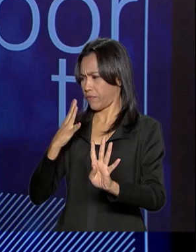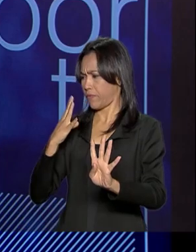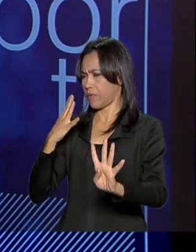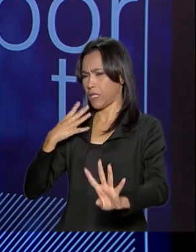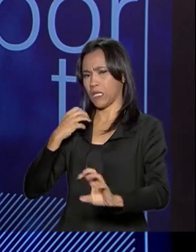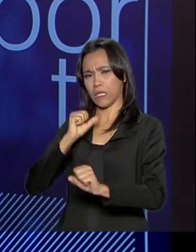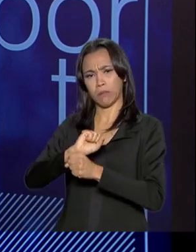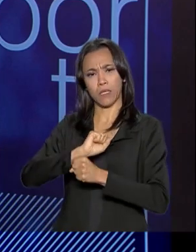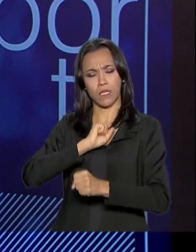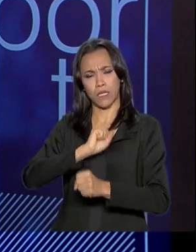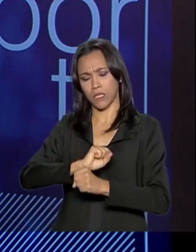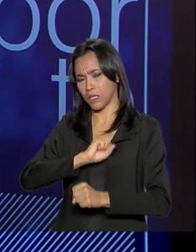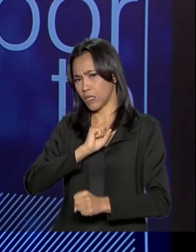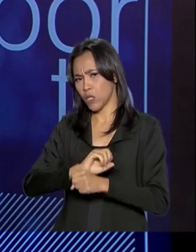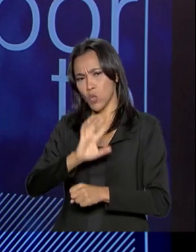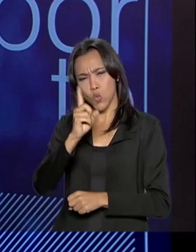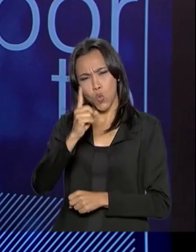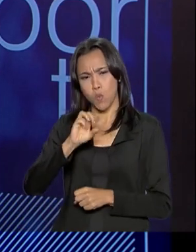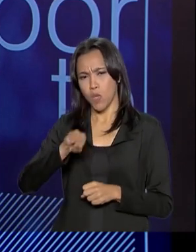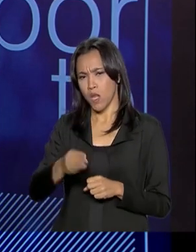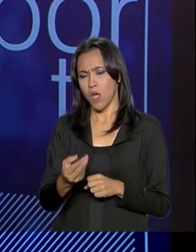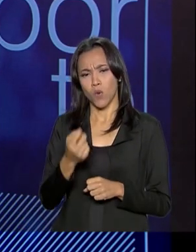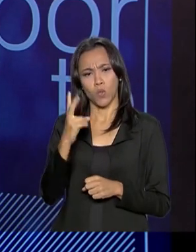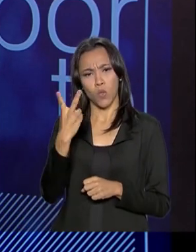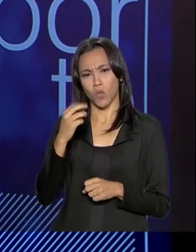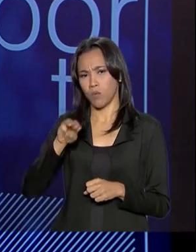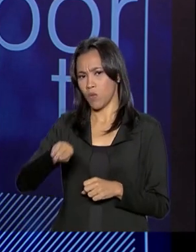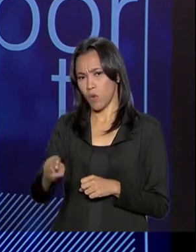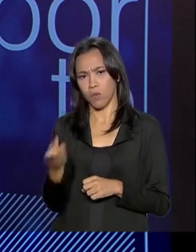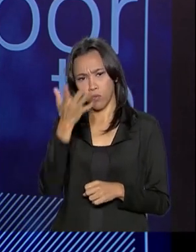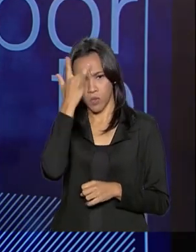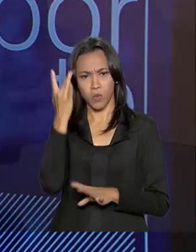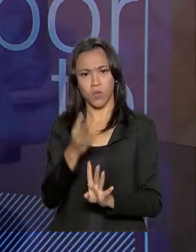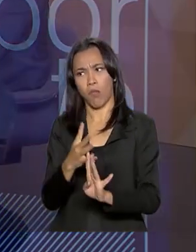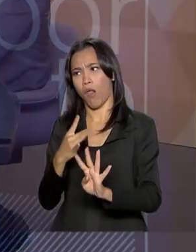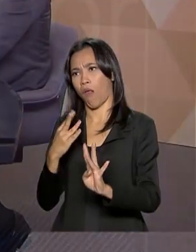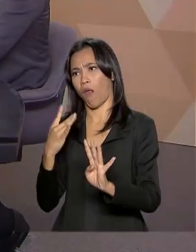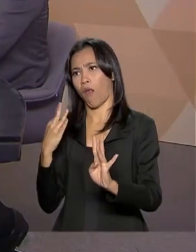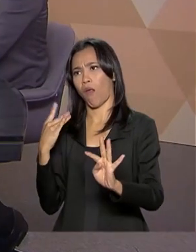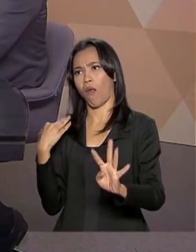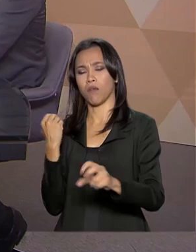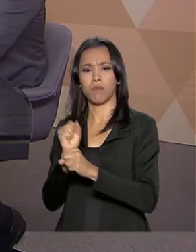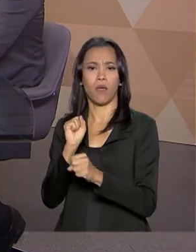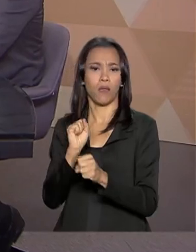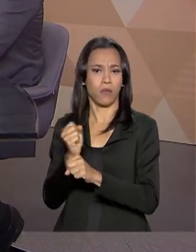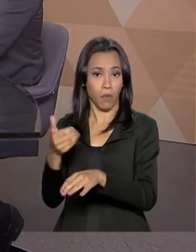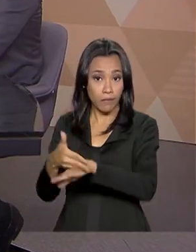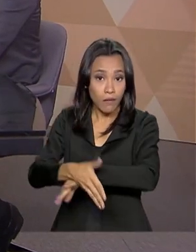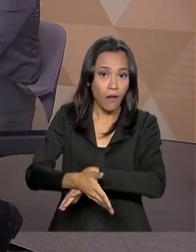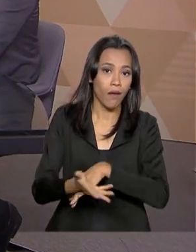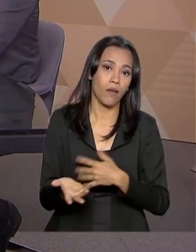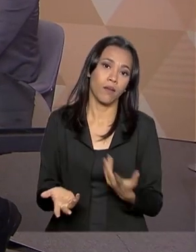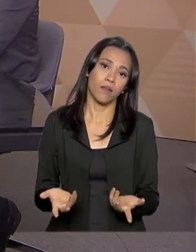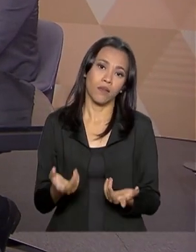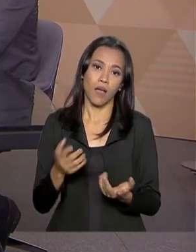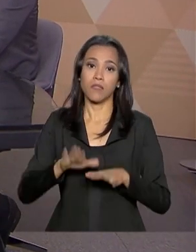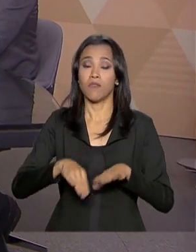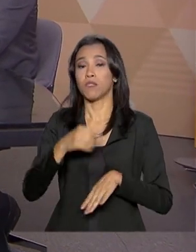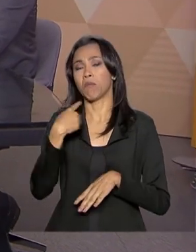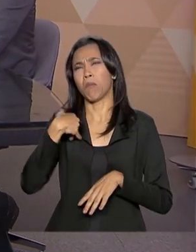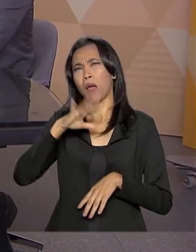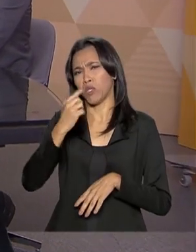fila desde que ele foi criado, tinha um milhão, dois milhões de pessoas esperando para entrar no programa. A esperava mais de um ano.